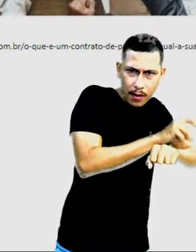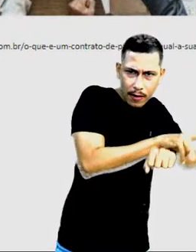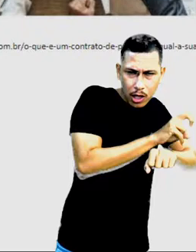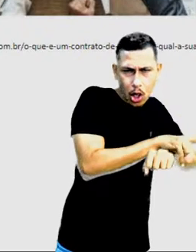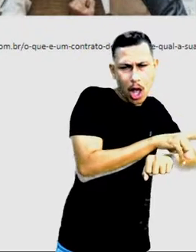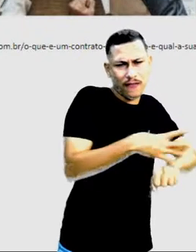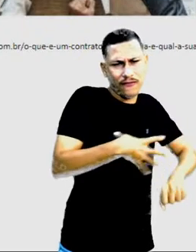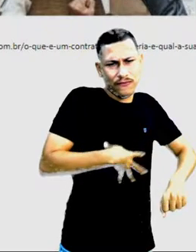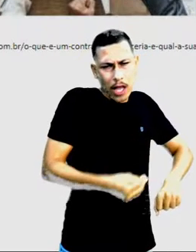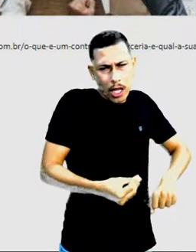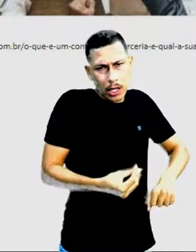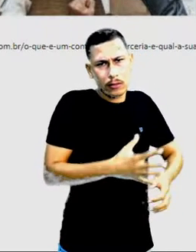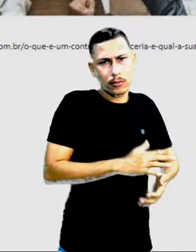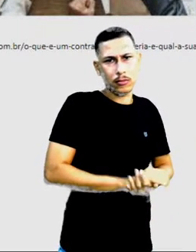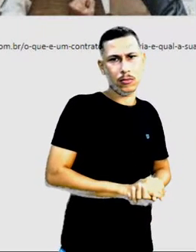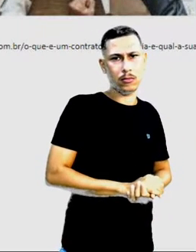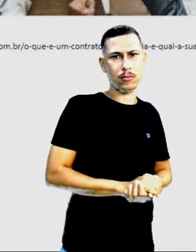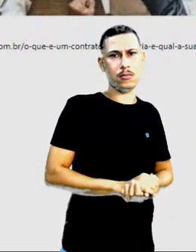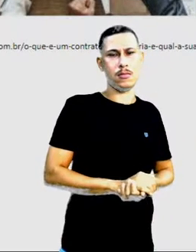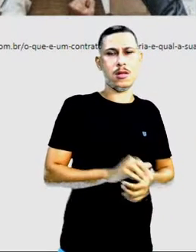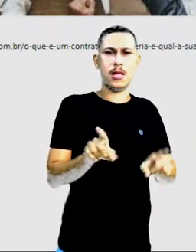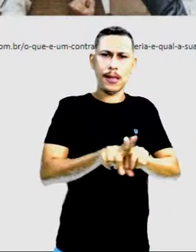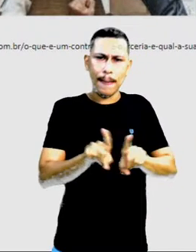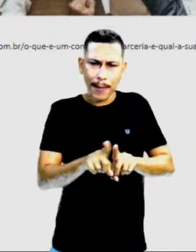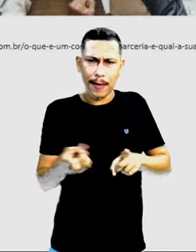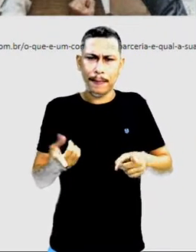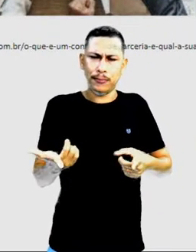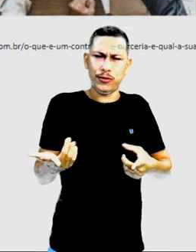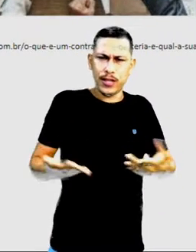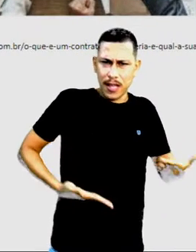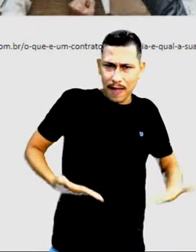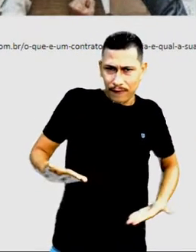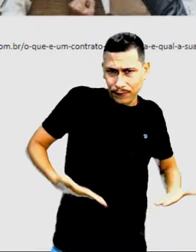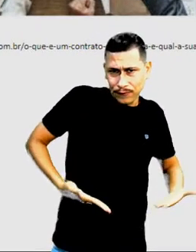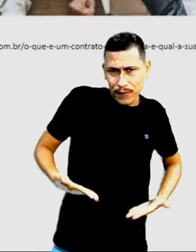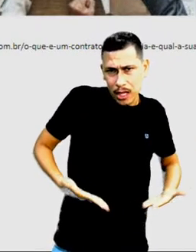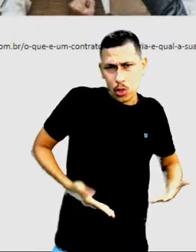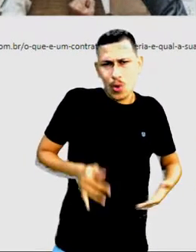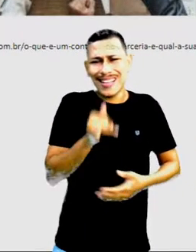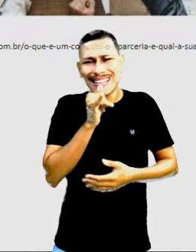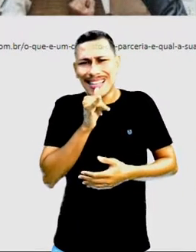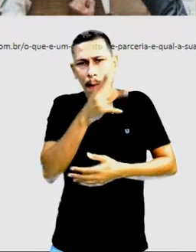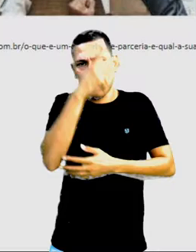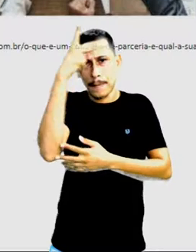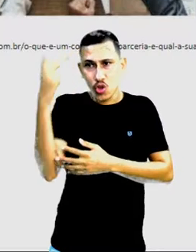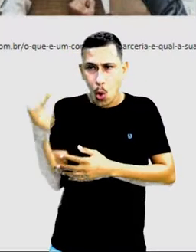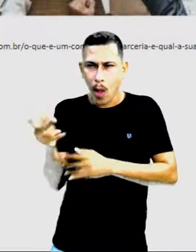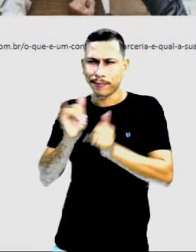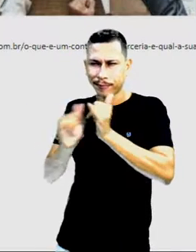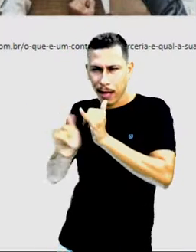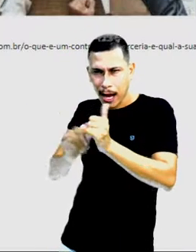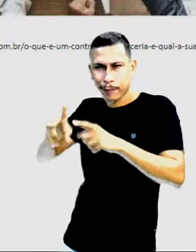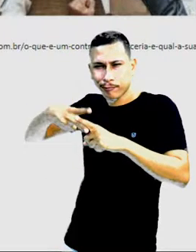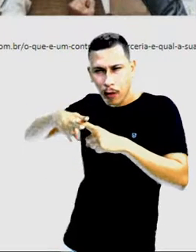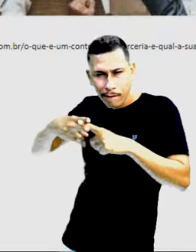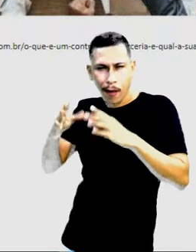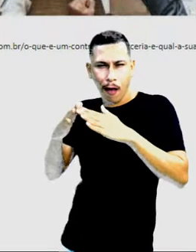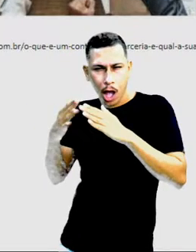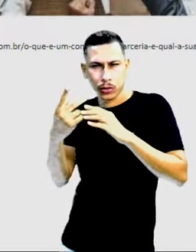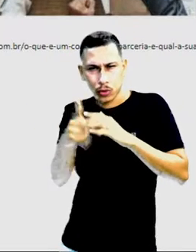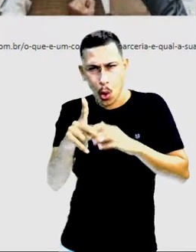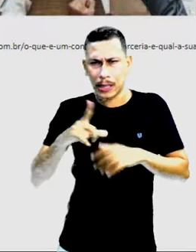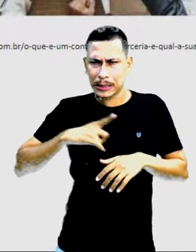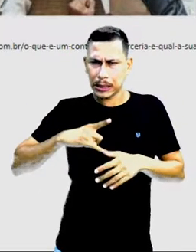No âmbito comercial, a gente tem a prestação de serviços. Vamos dizer que alguém vai instalar a internet na sua casa. Então,